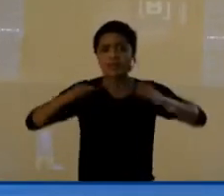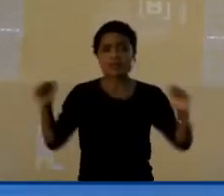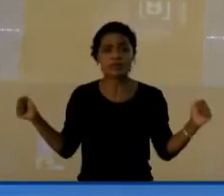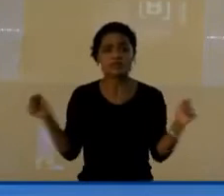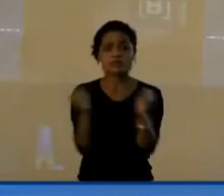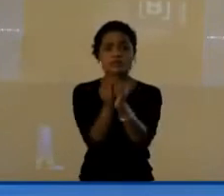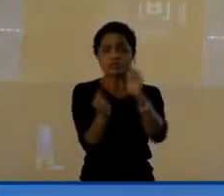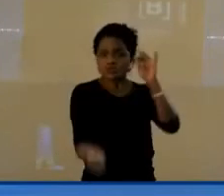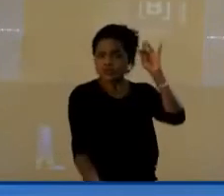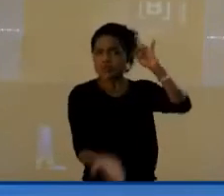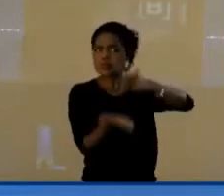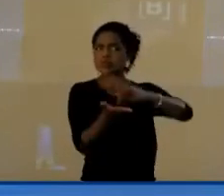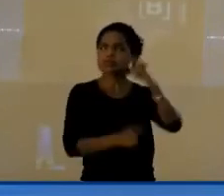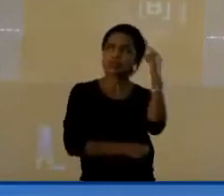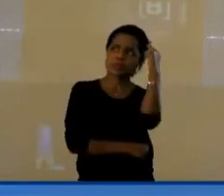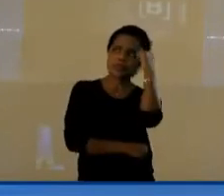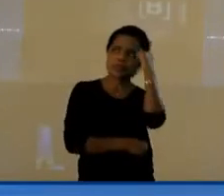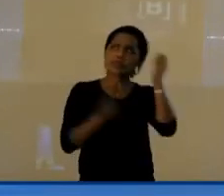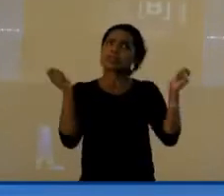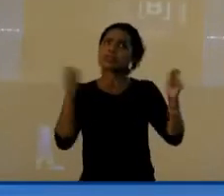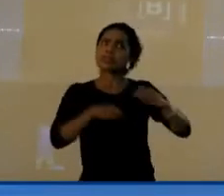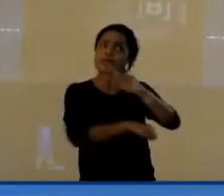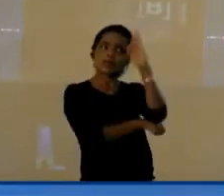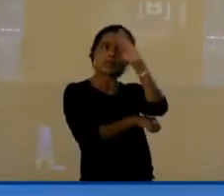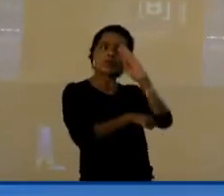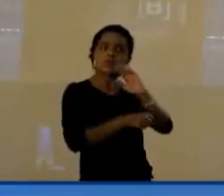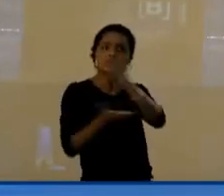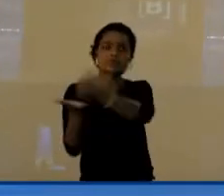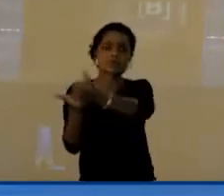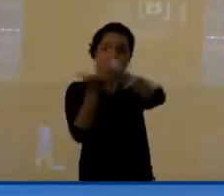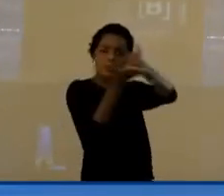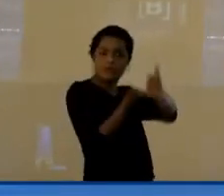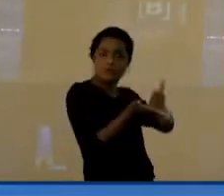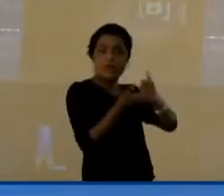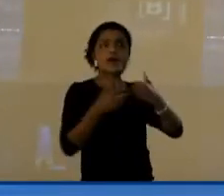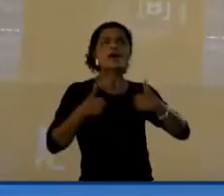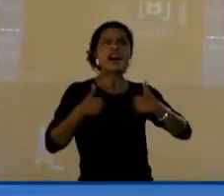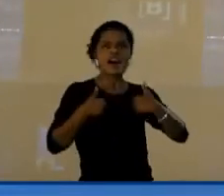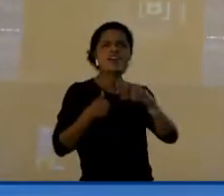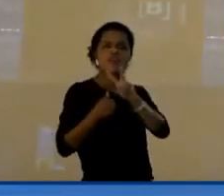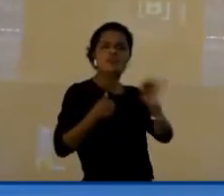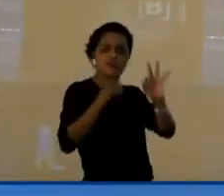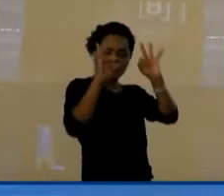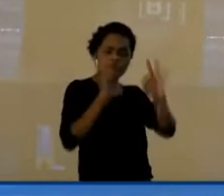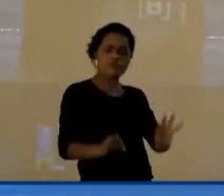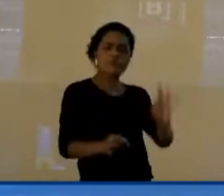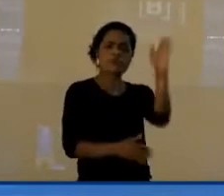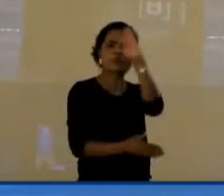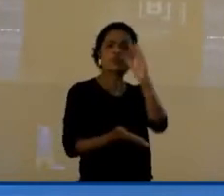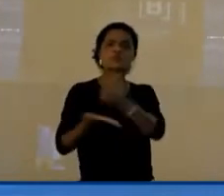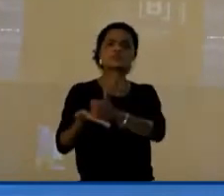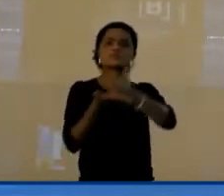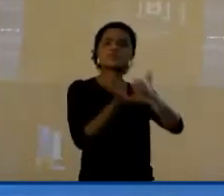integrada, eu pensei, nós podemos fazer isso no Brasil. Eu vou fazer isso no Brasil, por que não?